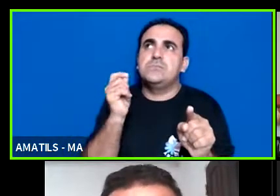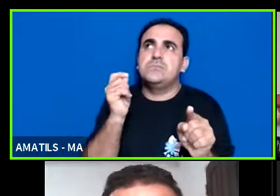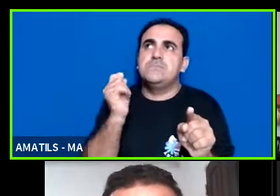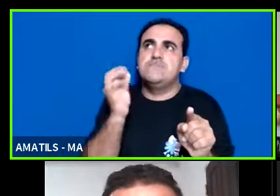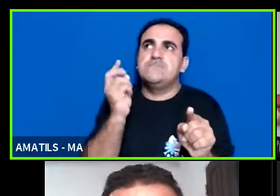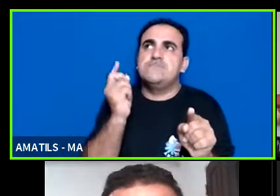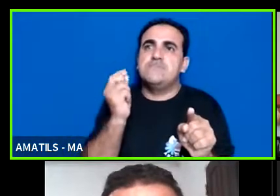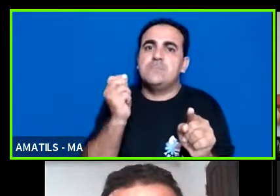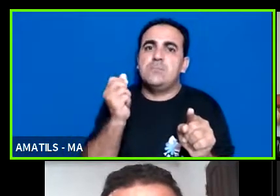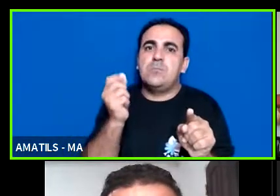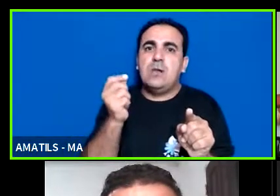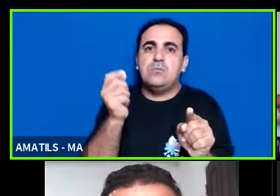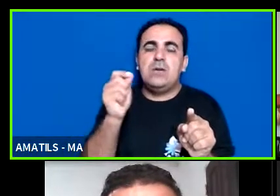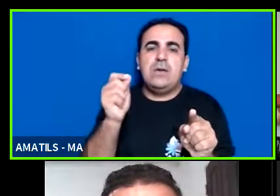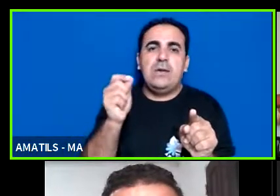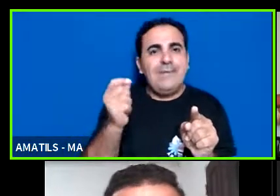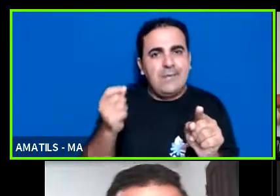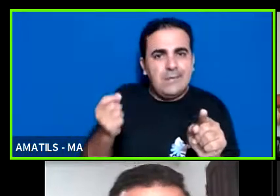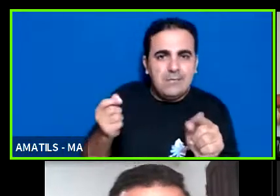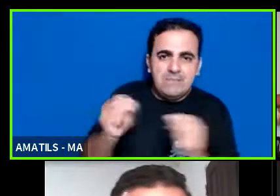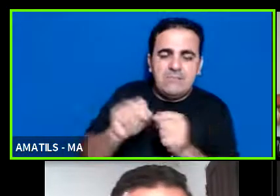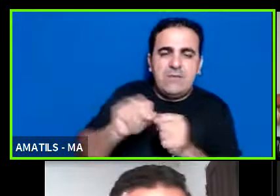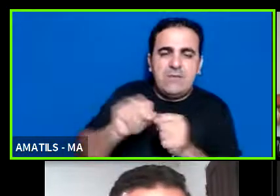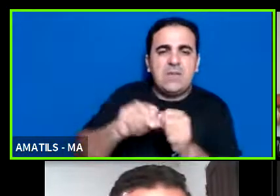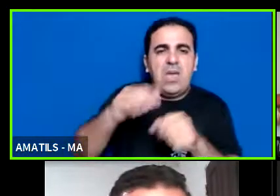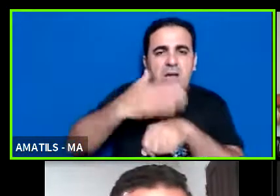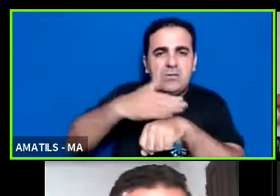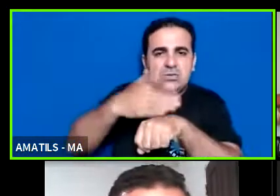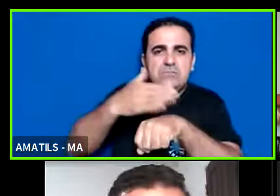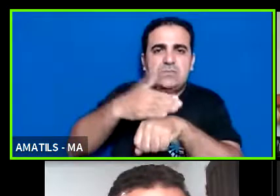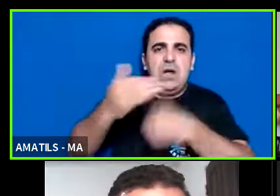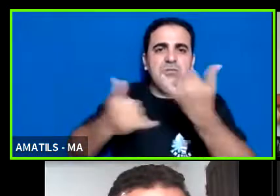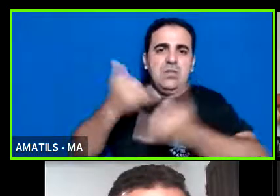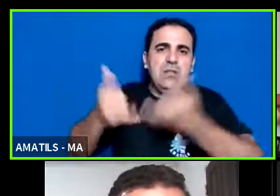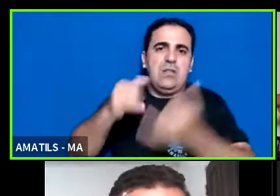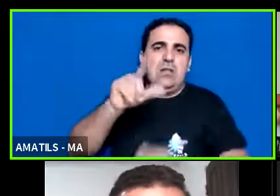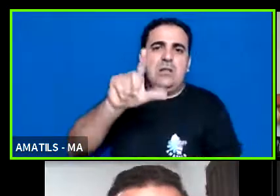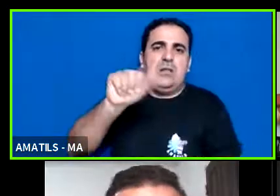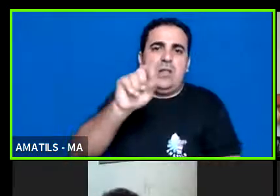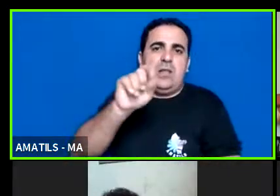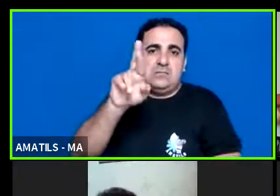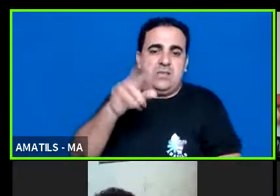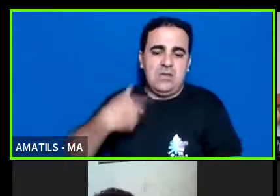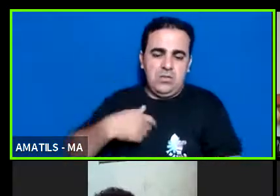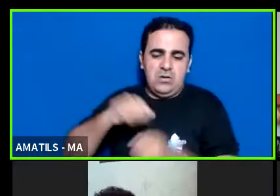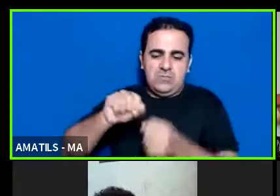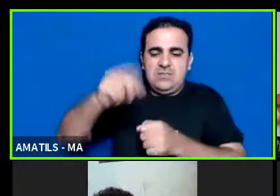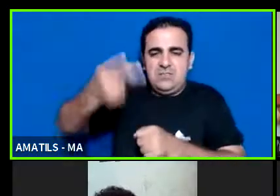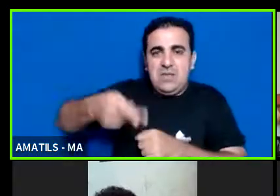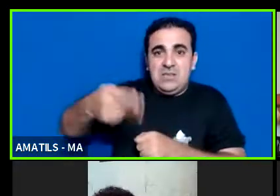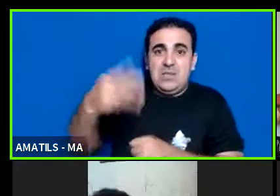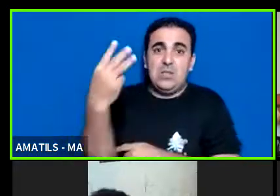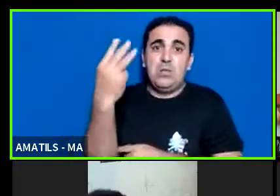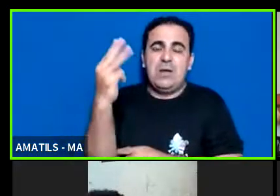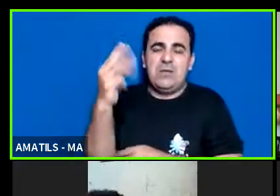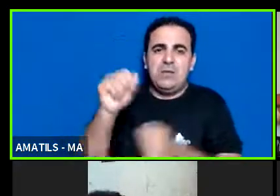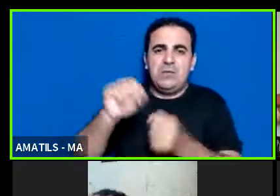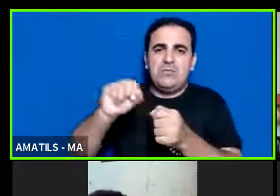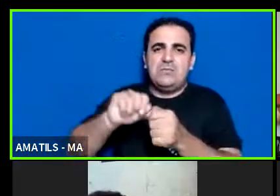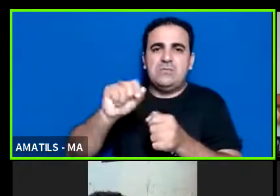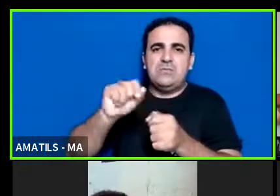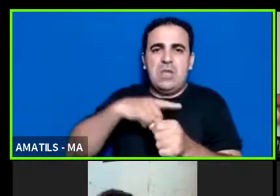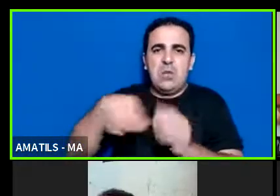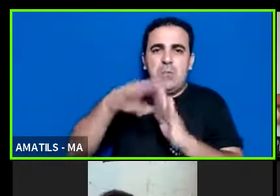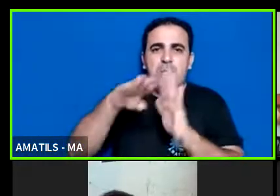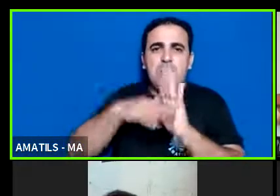ações de lazer e aí a gente desenvolve aqui no Maranhão aqui em São Luís o projeto inclusive praia